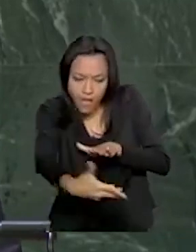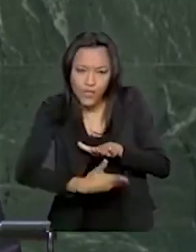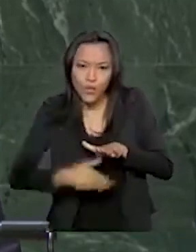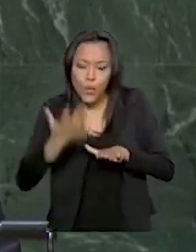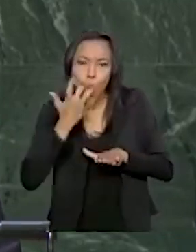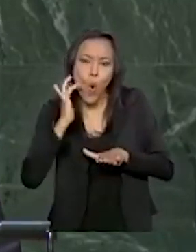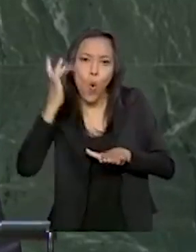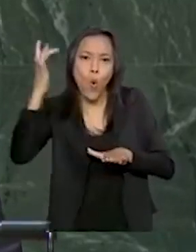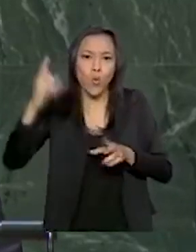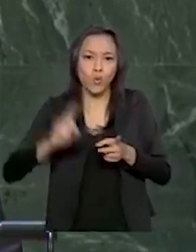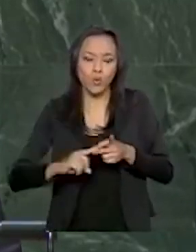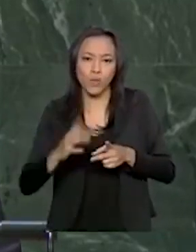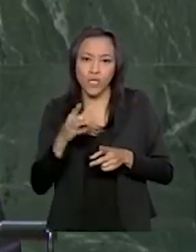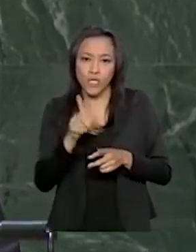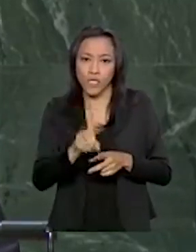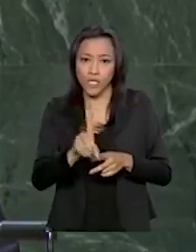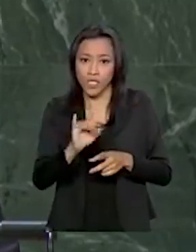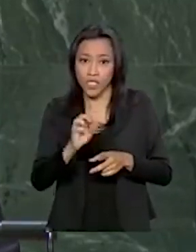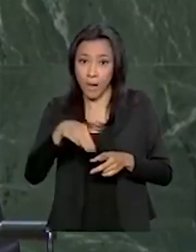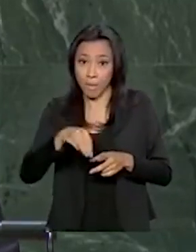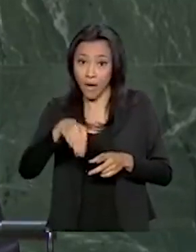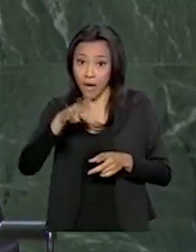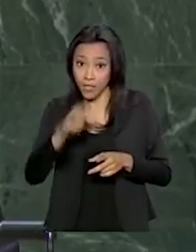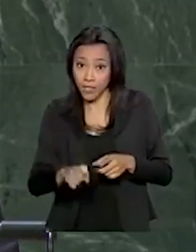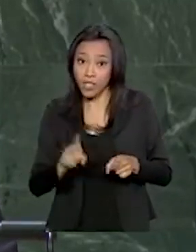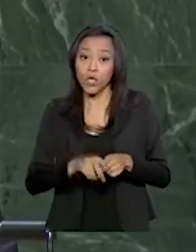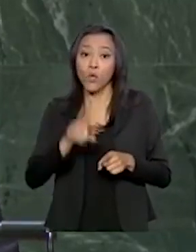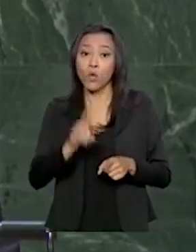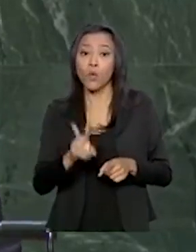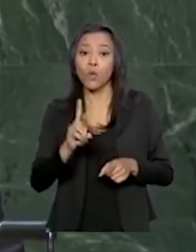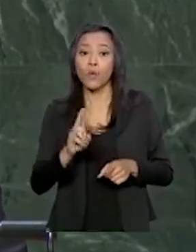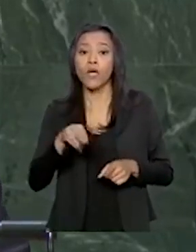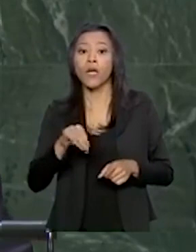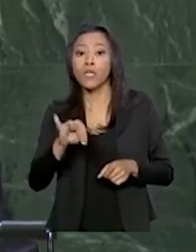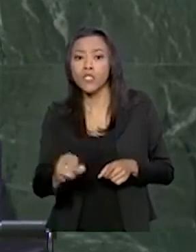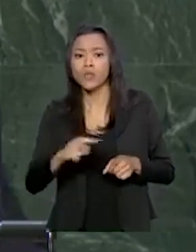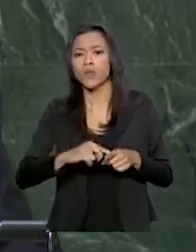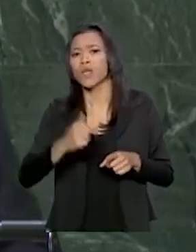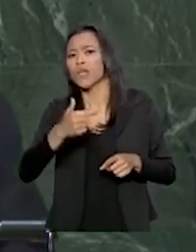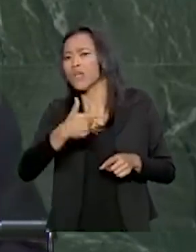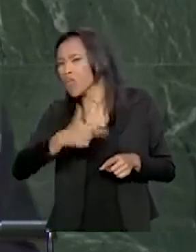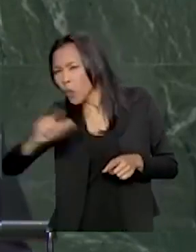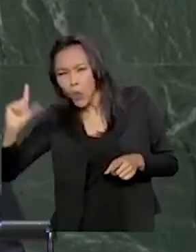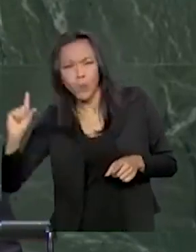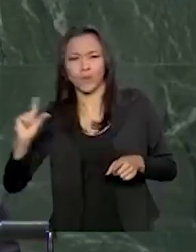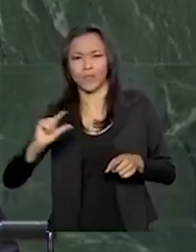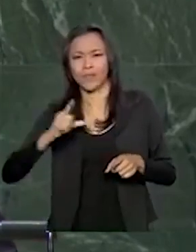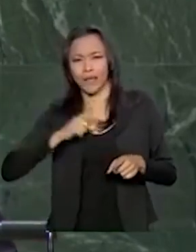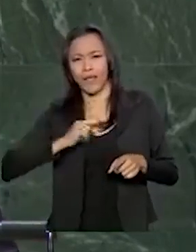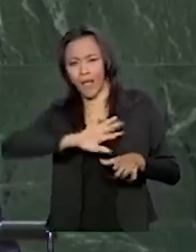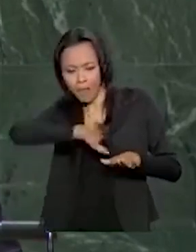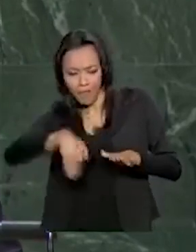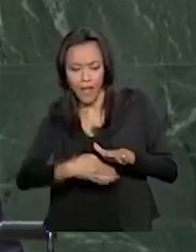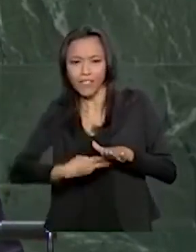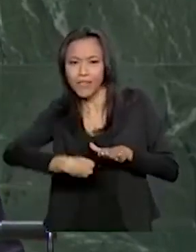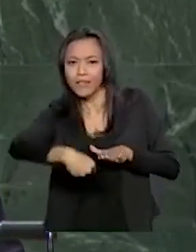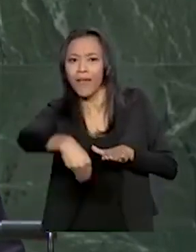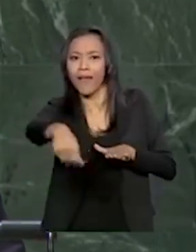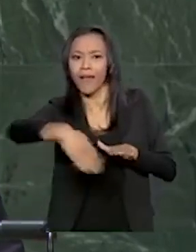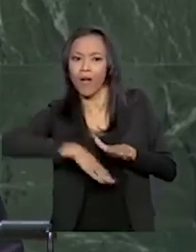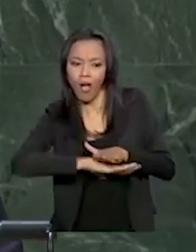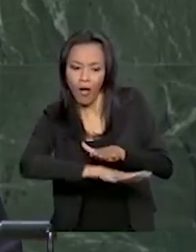diamante, urânio, nióbio e terras raras, entre outros. E esses